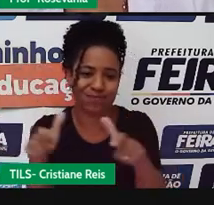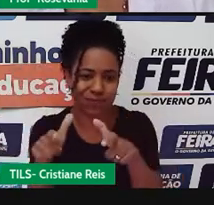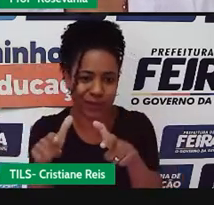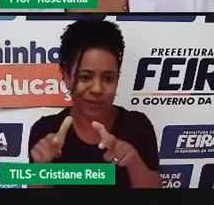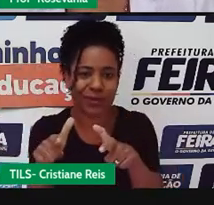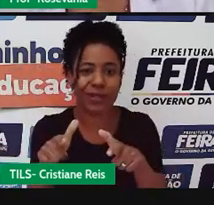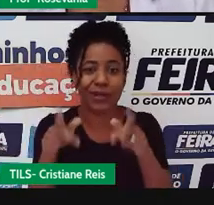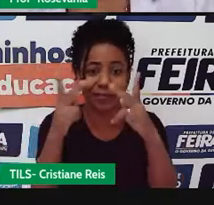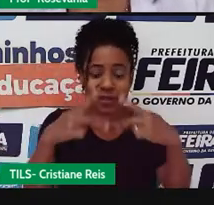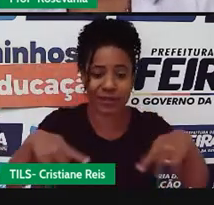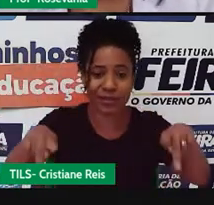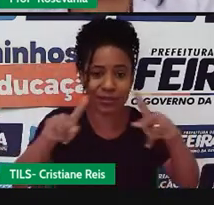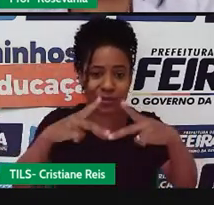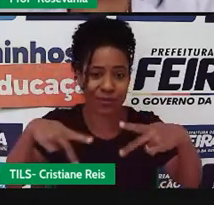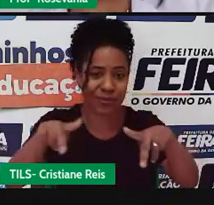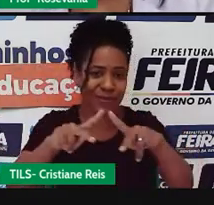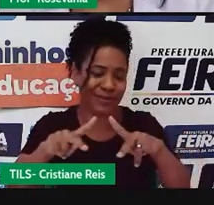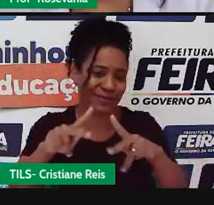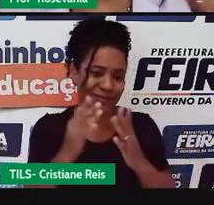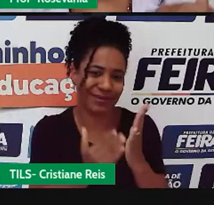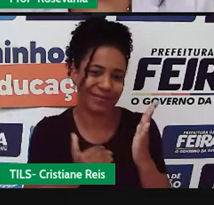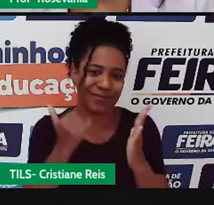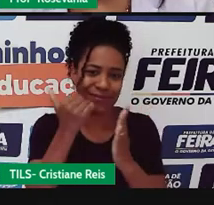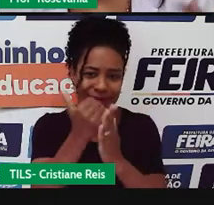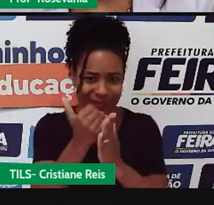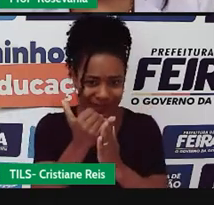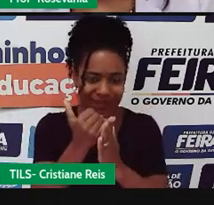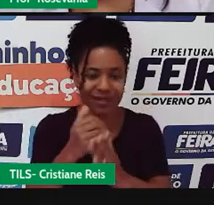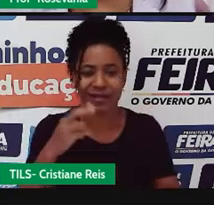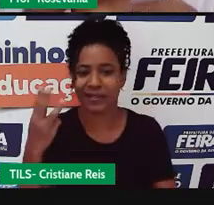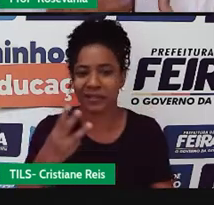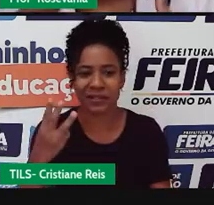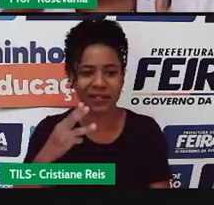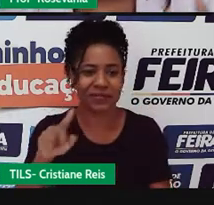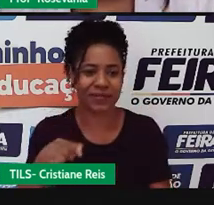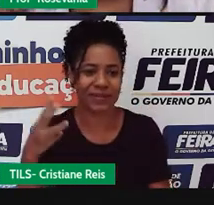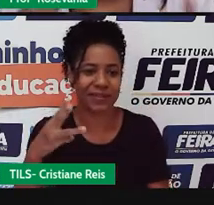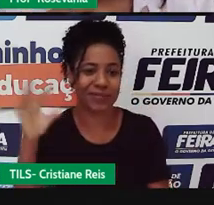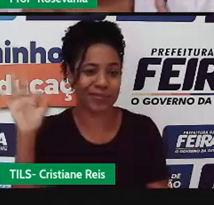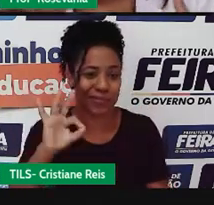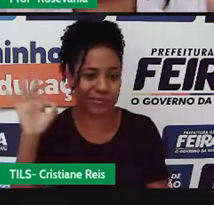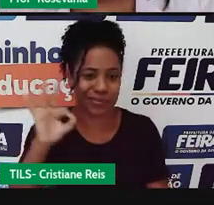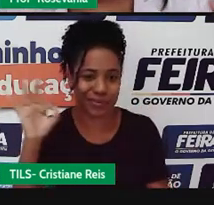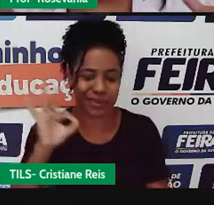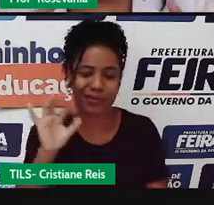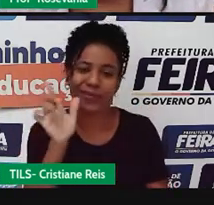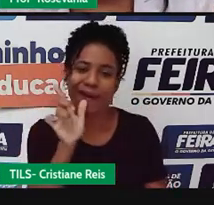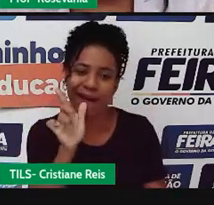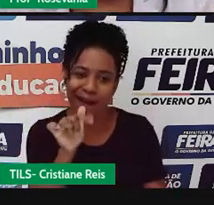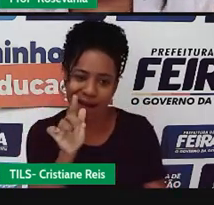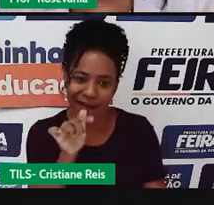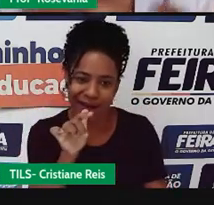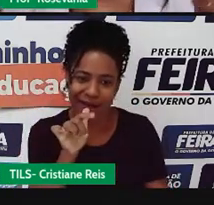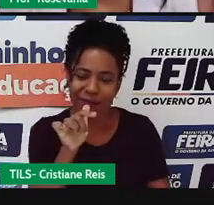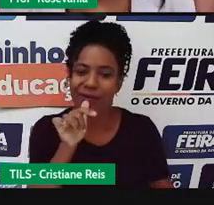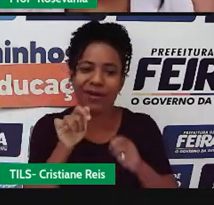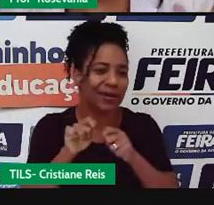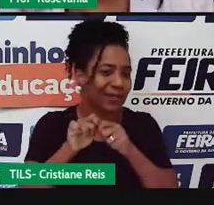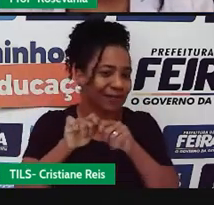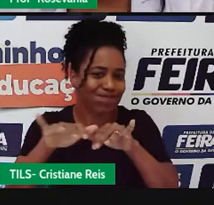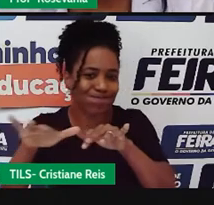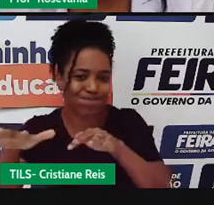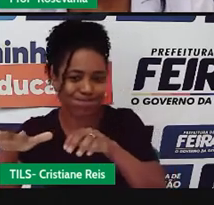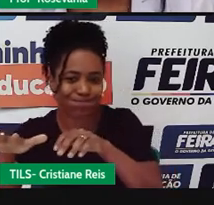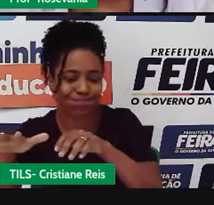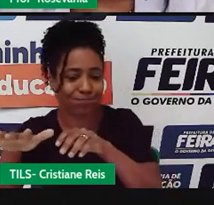e a gente sabe que mesmo tendo esses 3%, eles ainda não estão distribuídinho, igualitário no espaço. Tem um